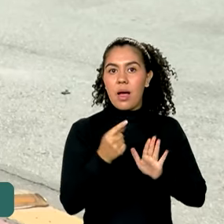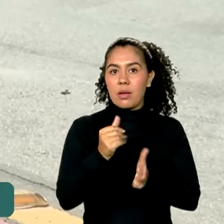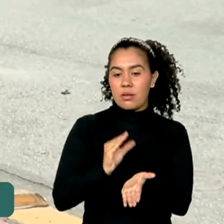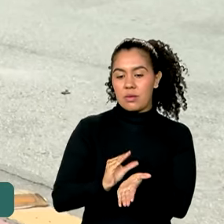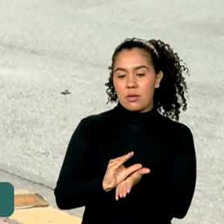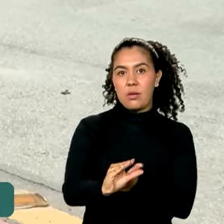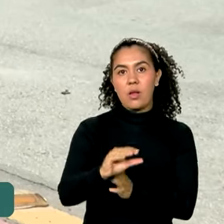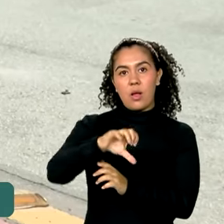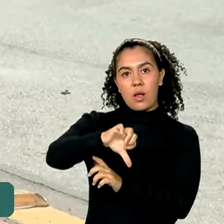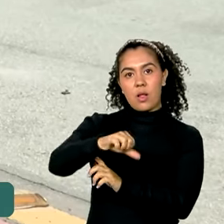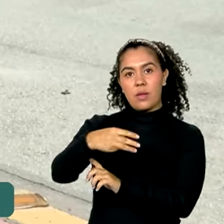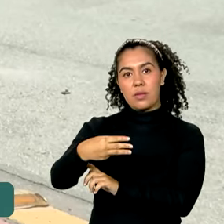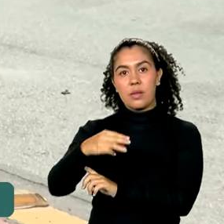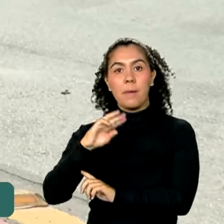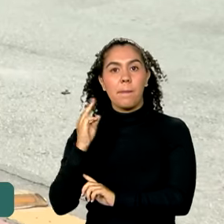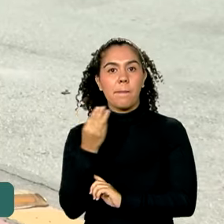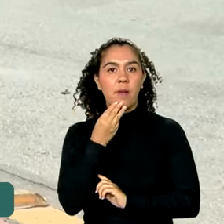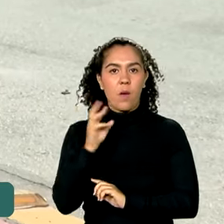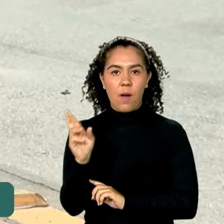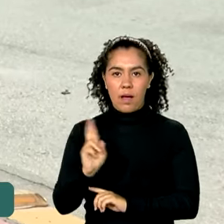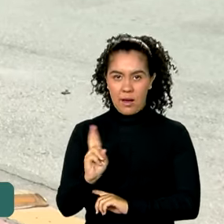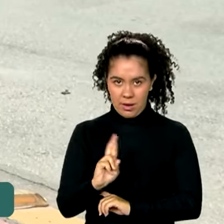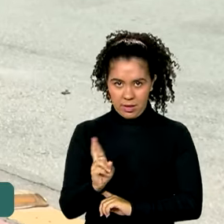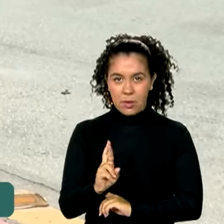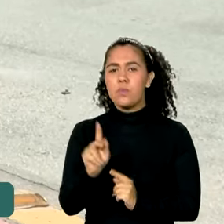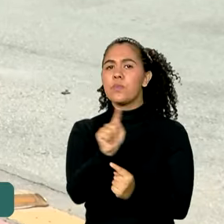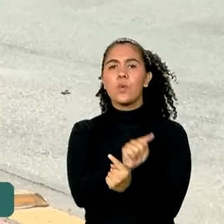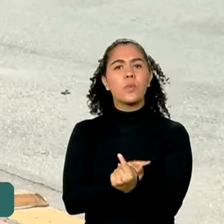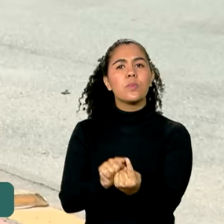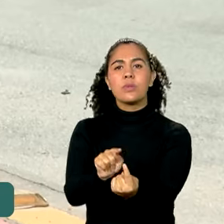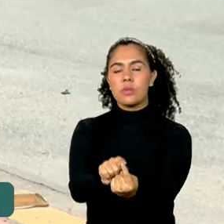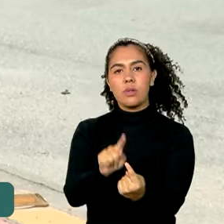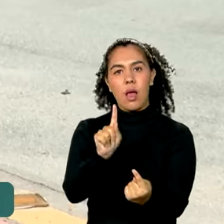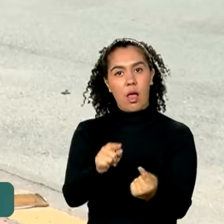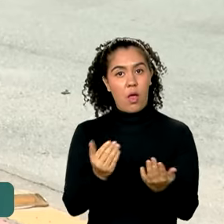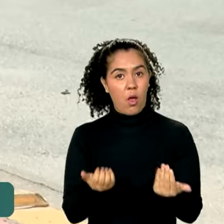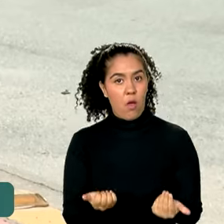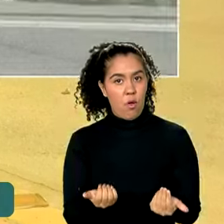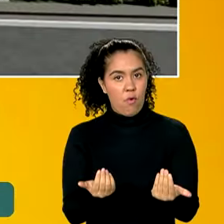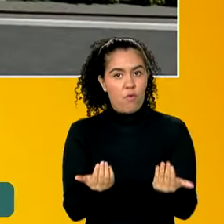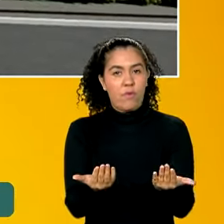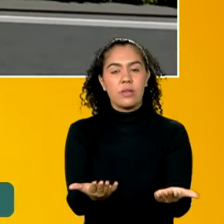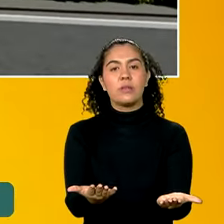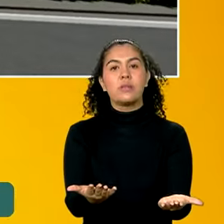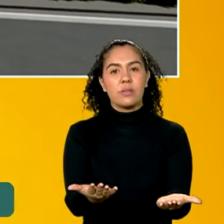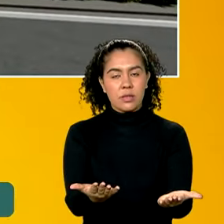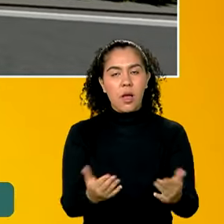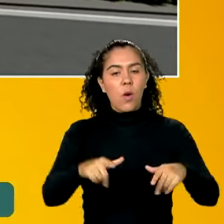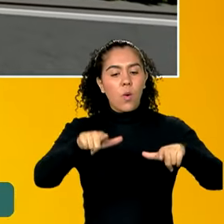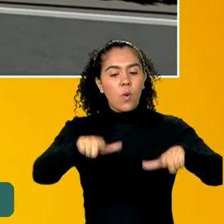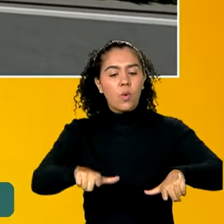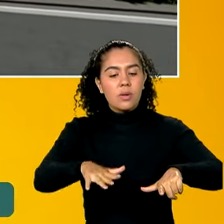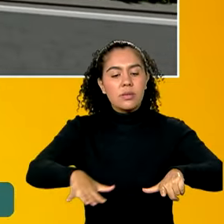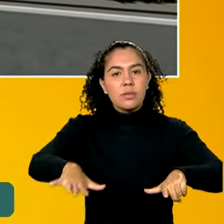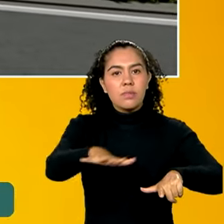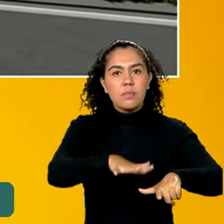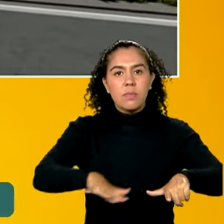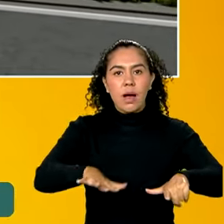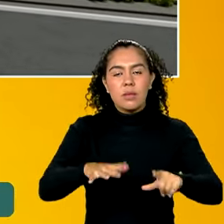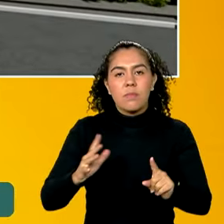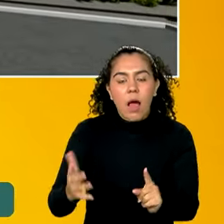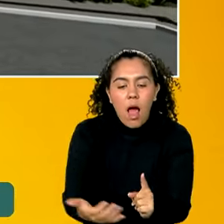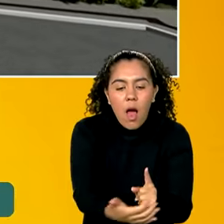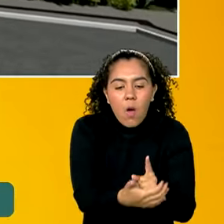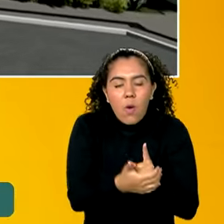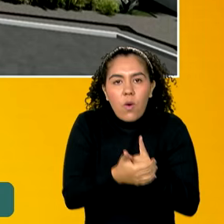93 milhões de reais o objetivo é oferecer um ambiente mais acolhedor